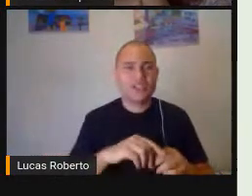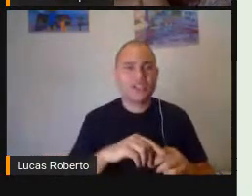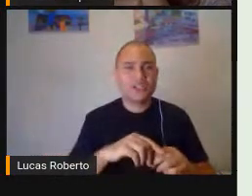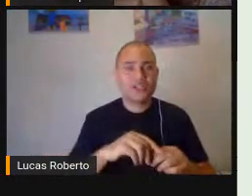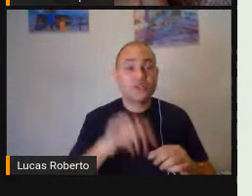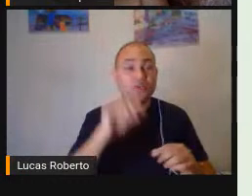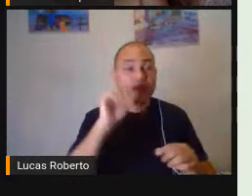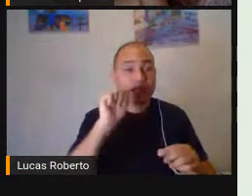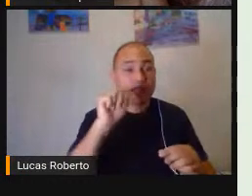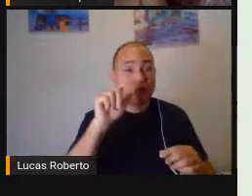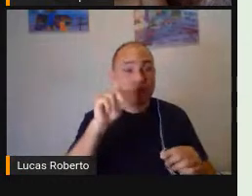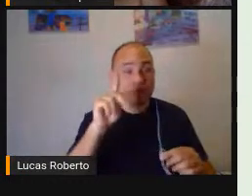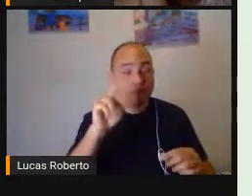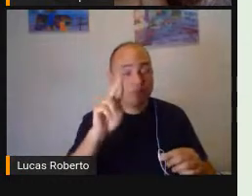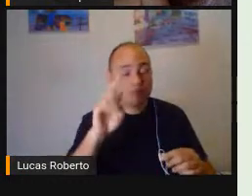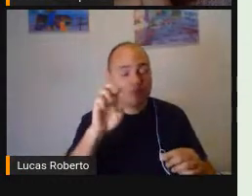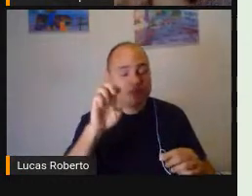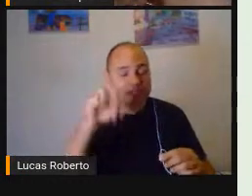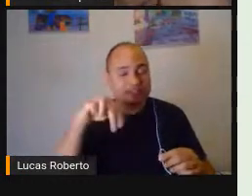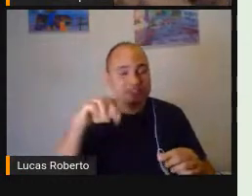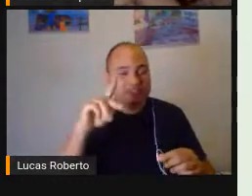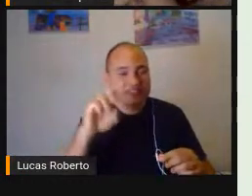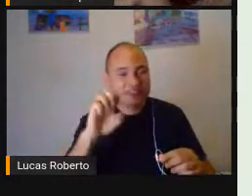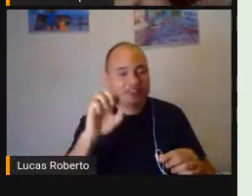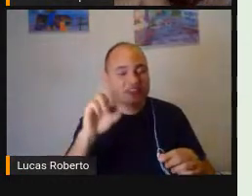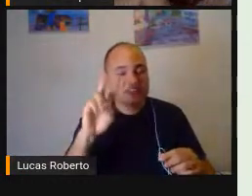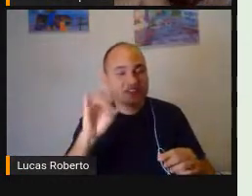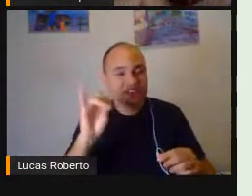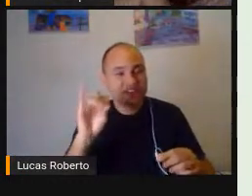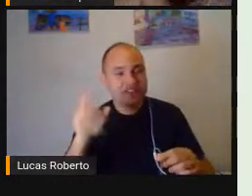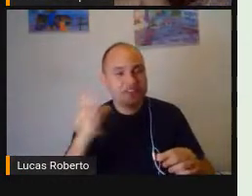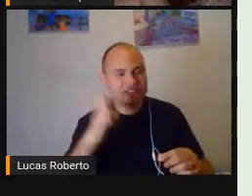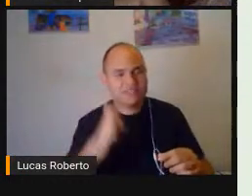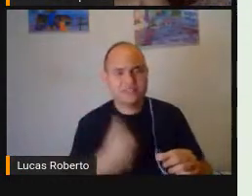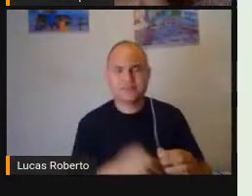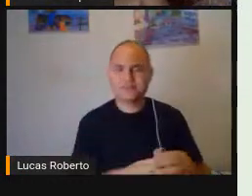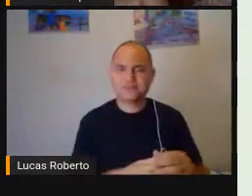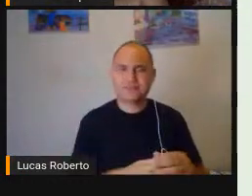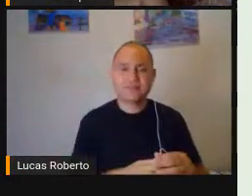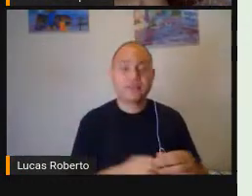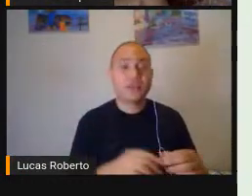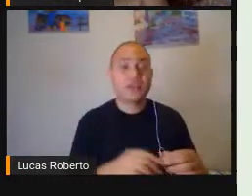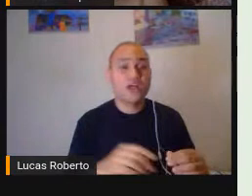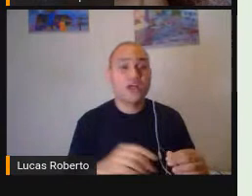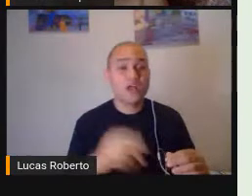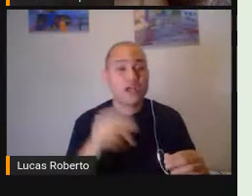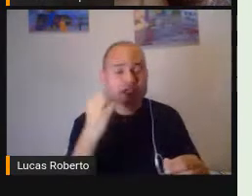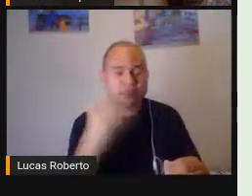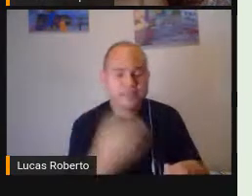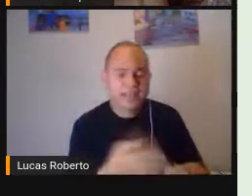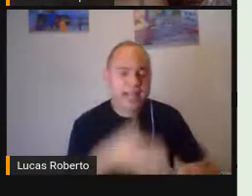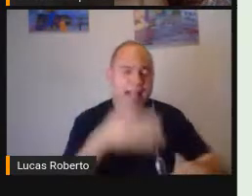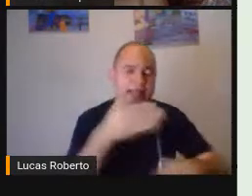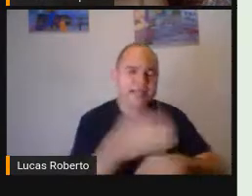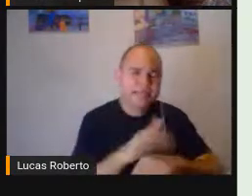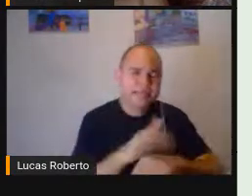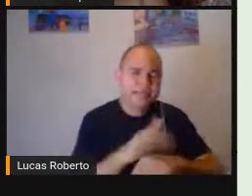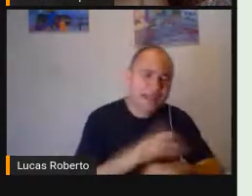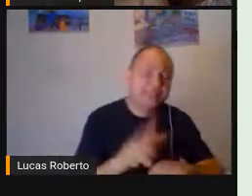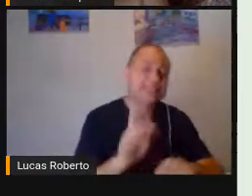Porventura Ainda não conhece O nosso documento Olha o que Que traz ali As práticas pedagógicas Devem